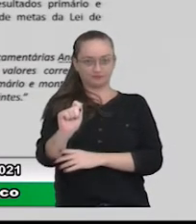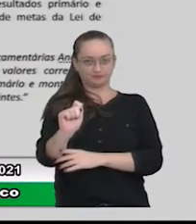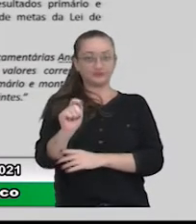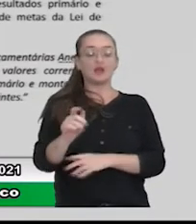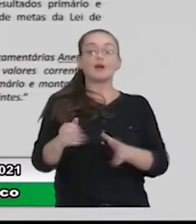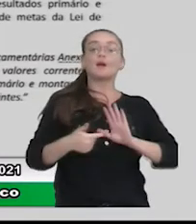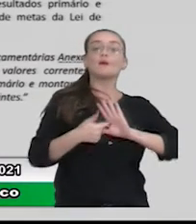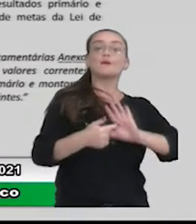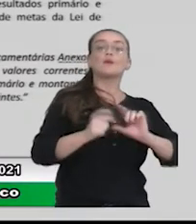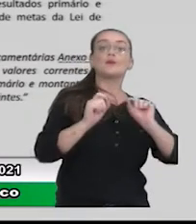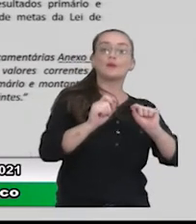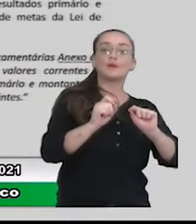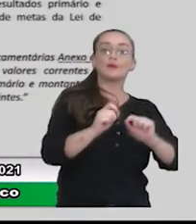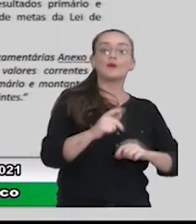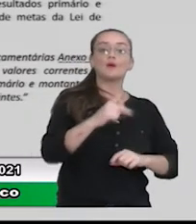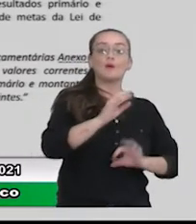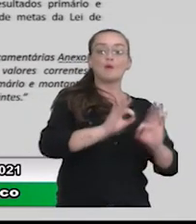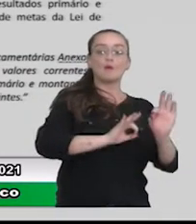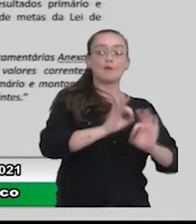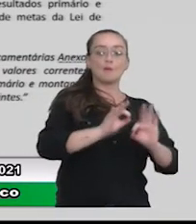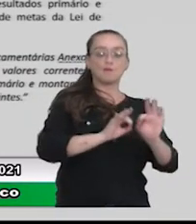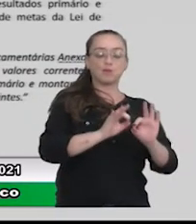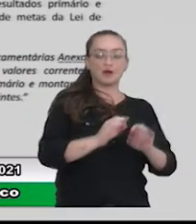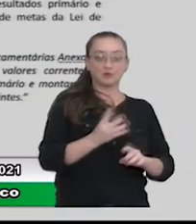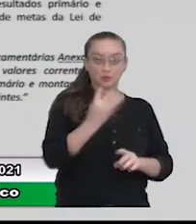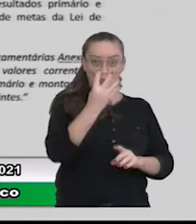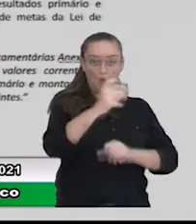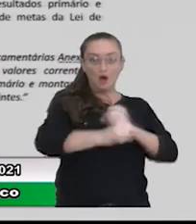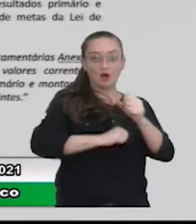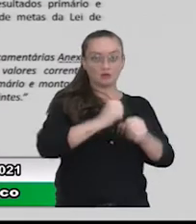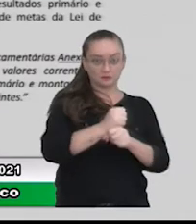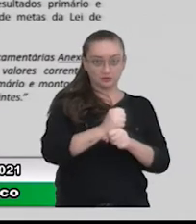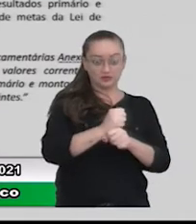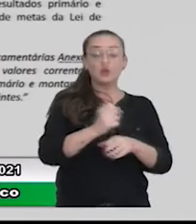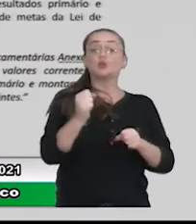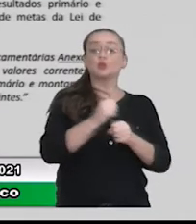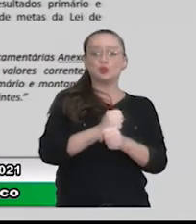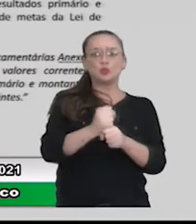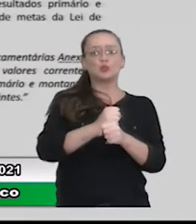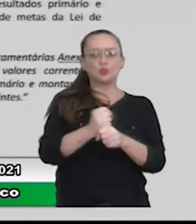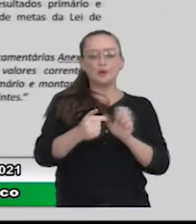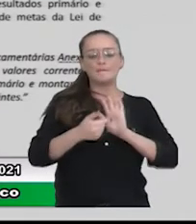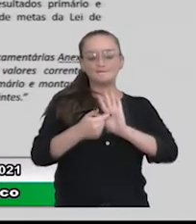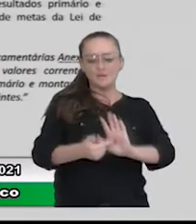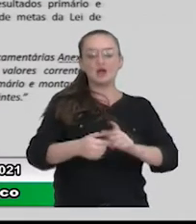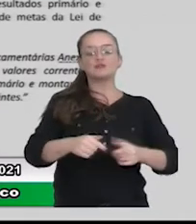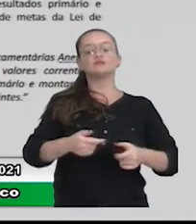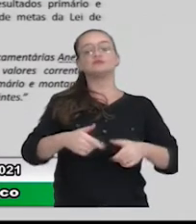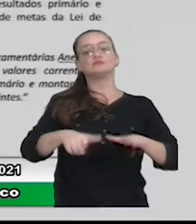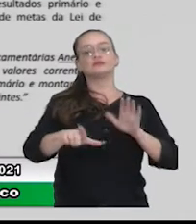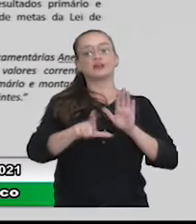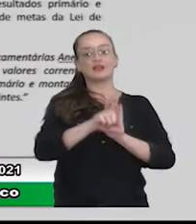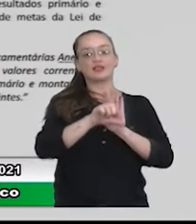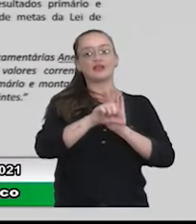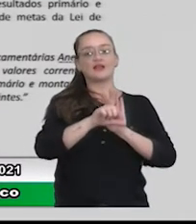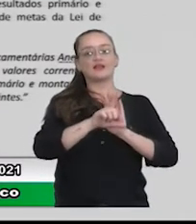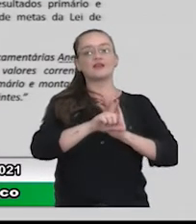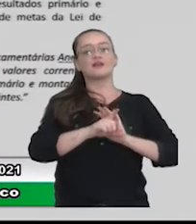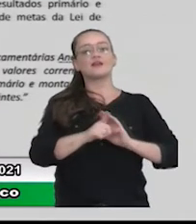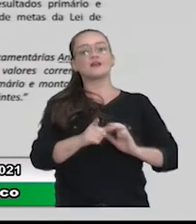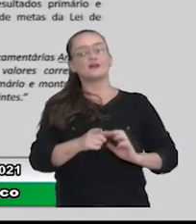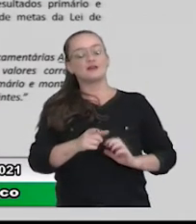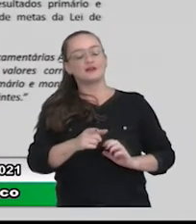apresenta o plano plurianual para quatro anos e anualmente a lei de diretrizes orçamentárias que vai nortear a nossa LOA.